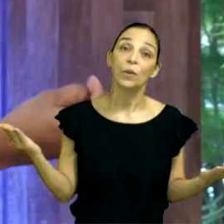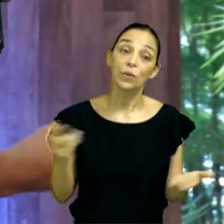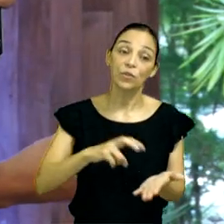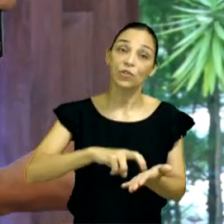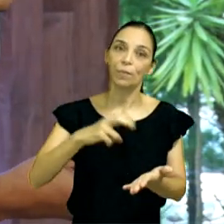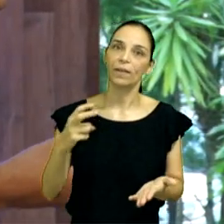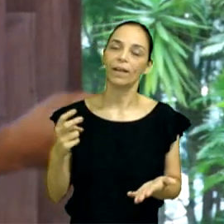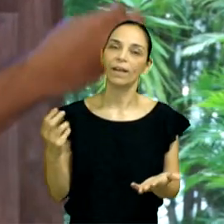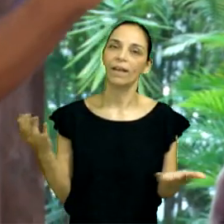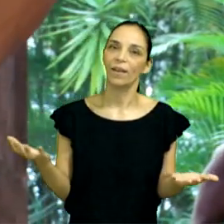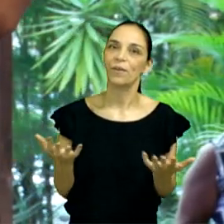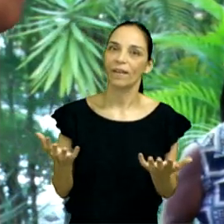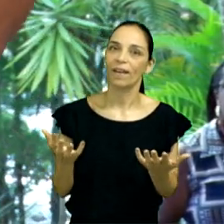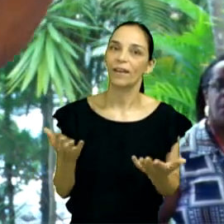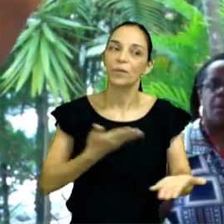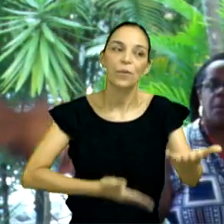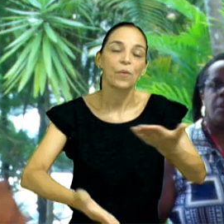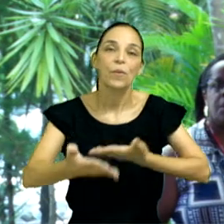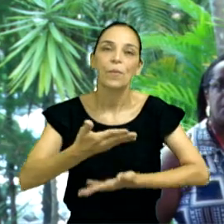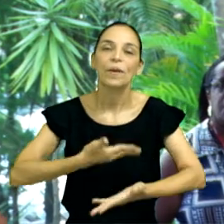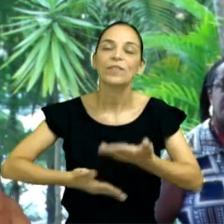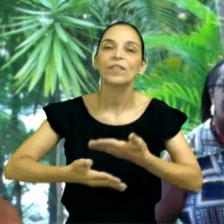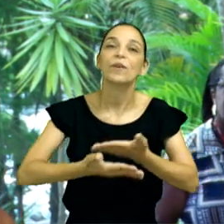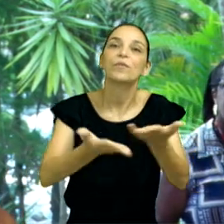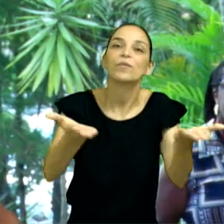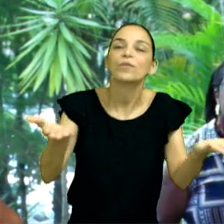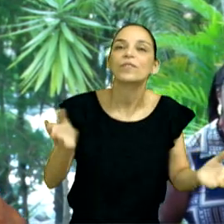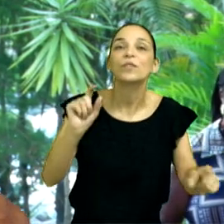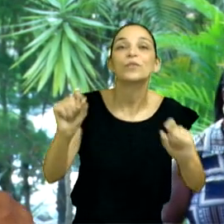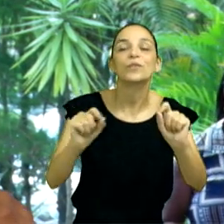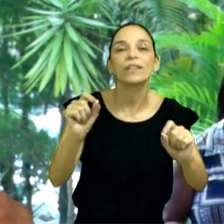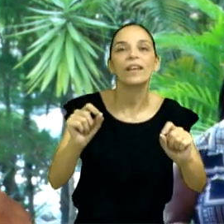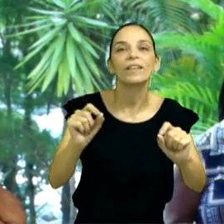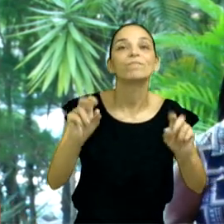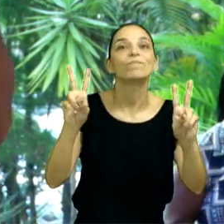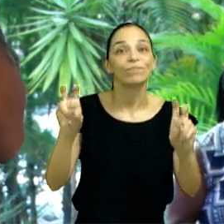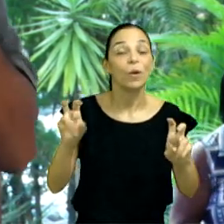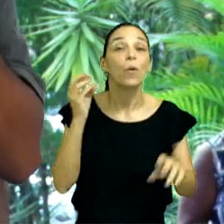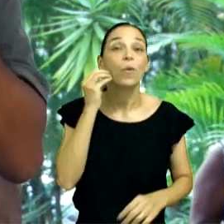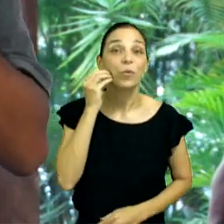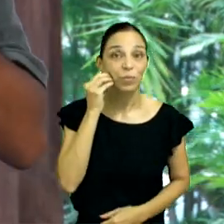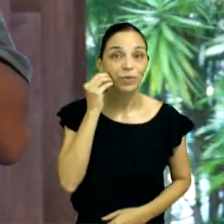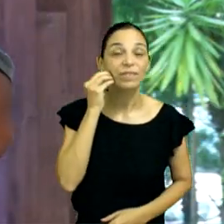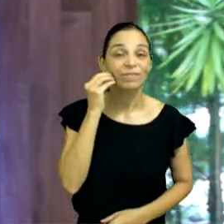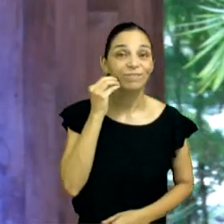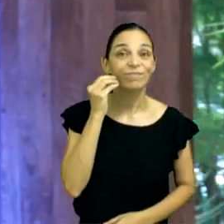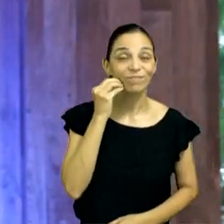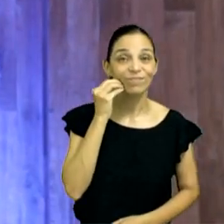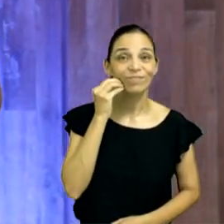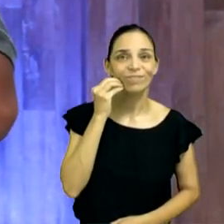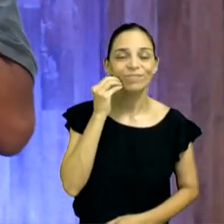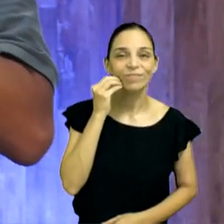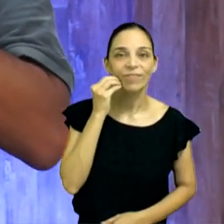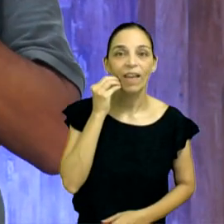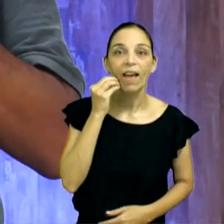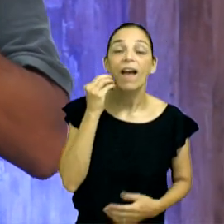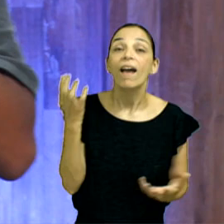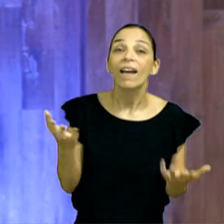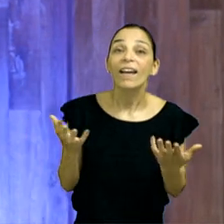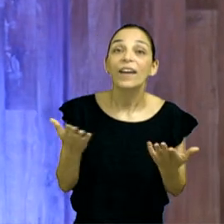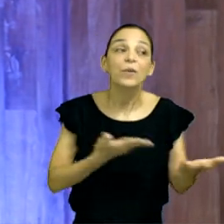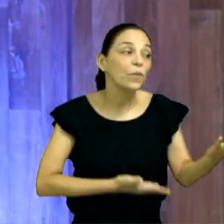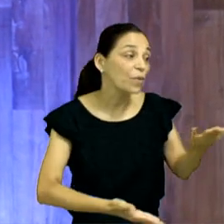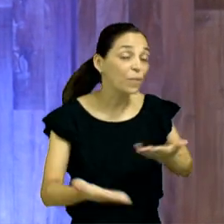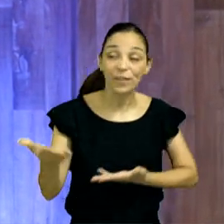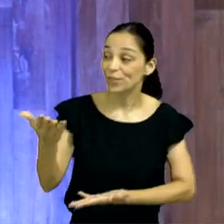falar com você sobre oportunidade. Amém? Eu queria que você dissesse para quem está do